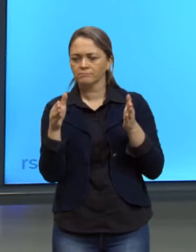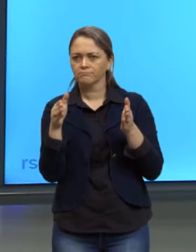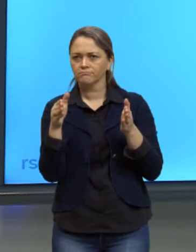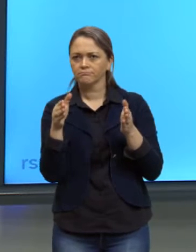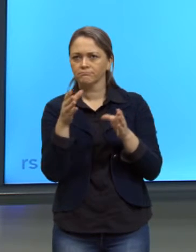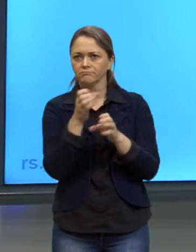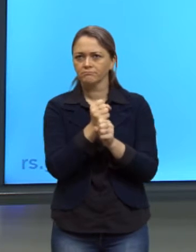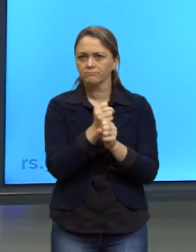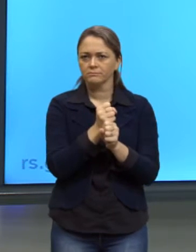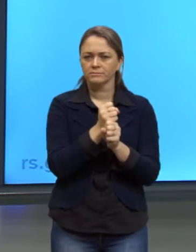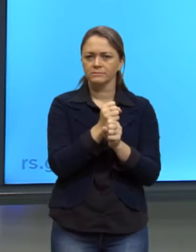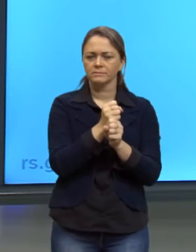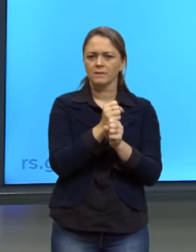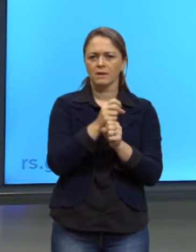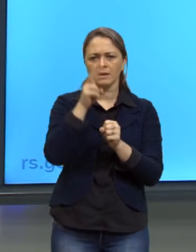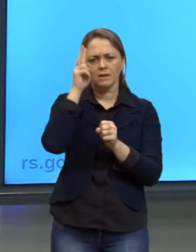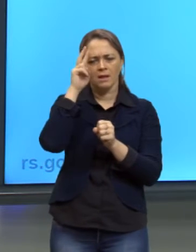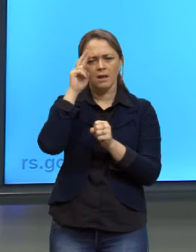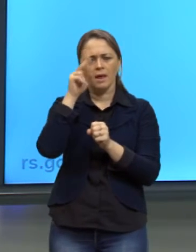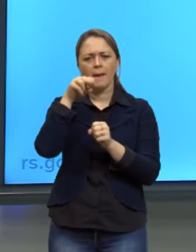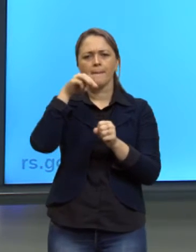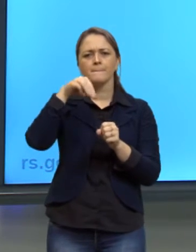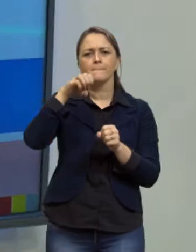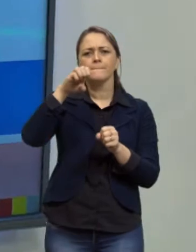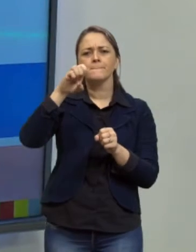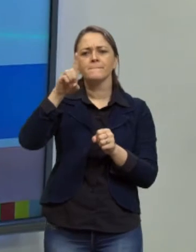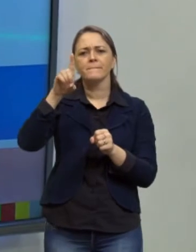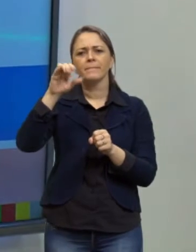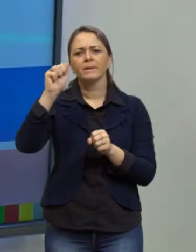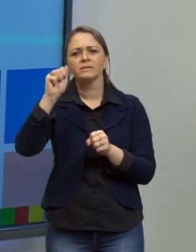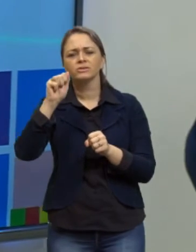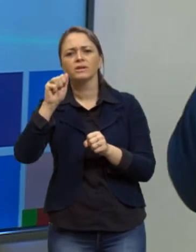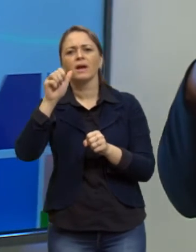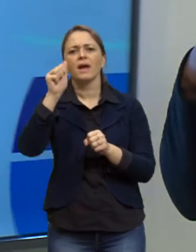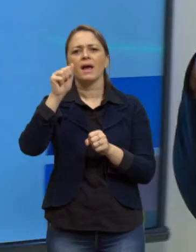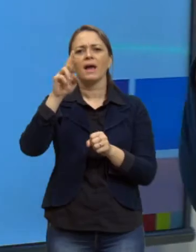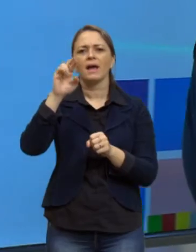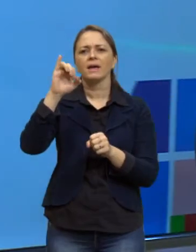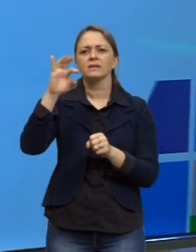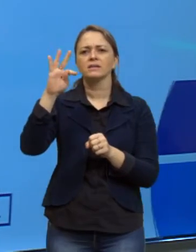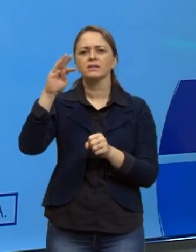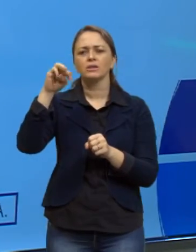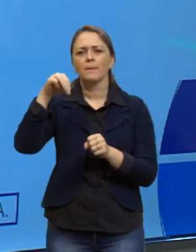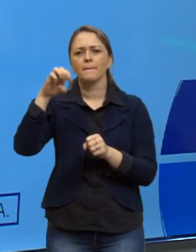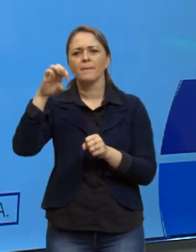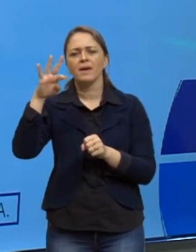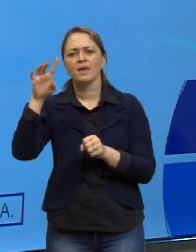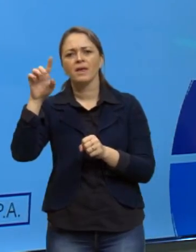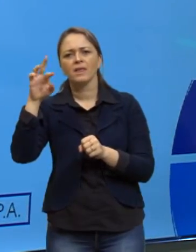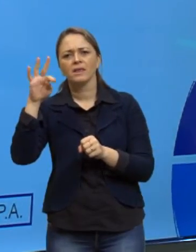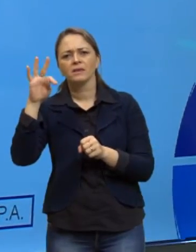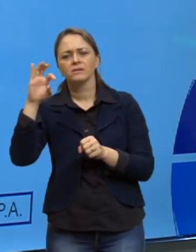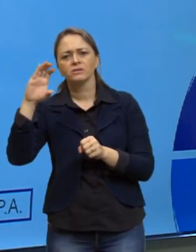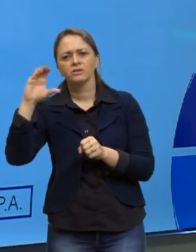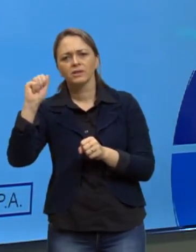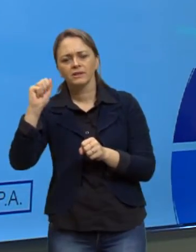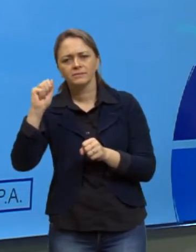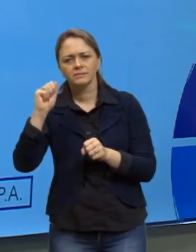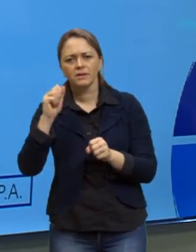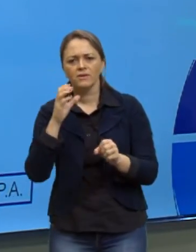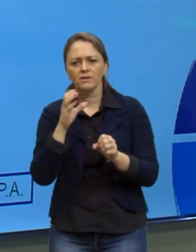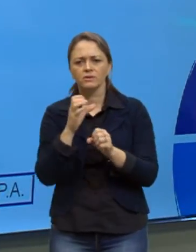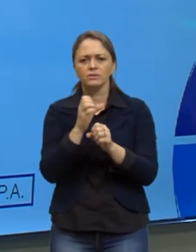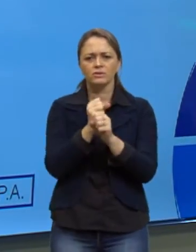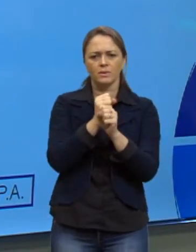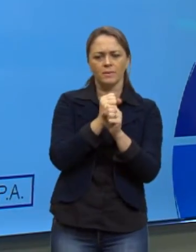E média aritmética, para nós lembrarmos, o que é? É uma média, e eu vou somar o número de termos, no caso, a